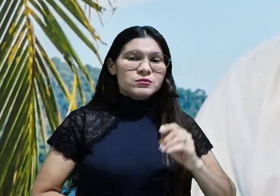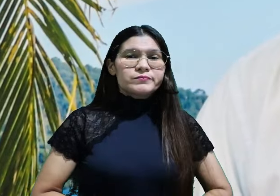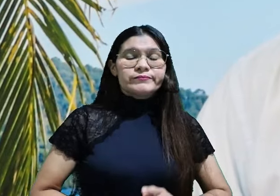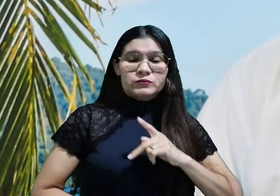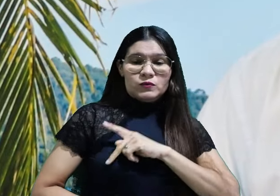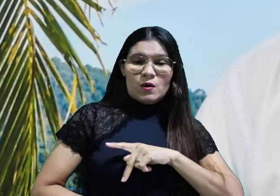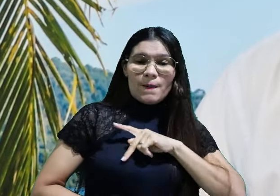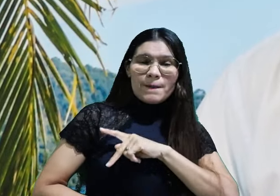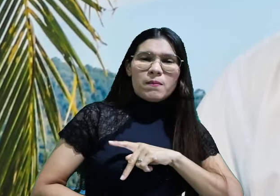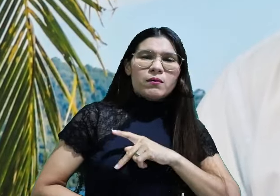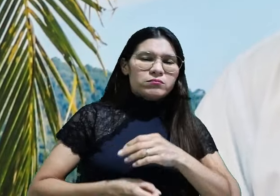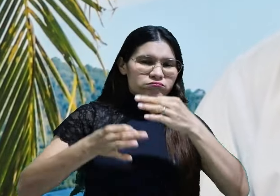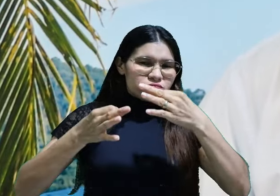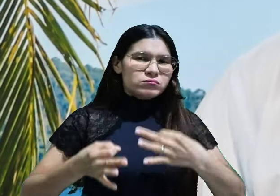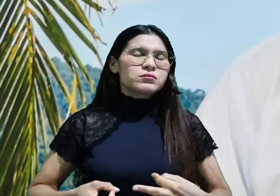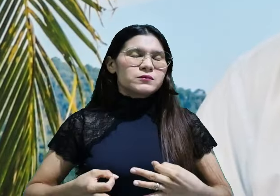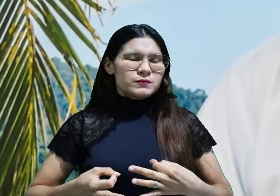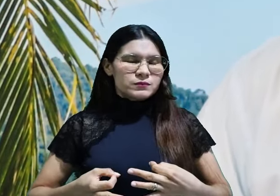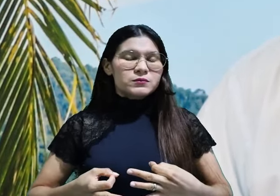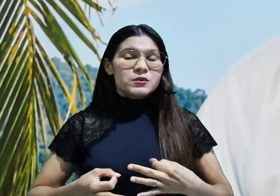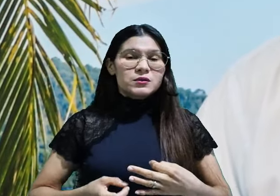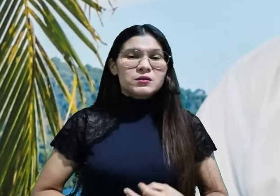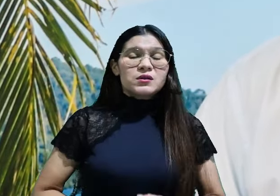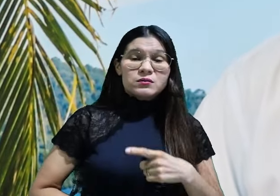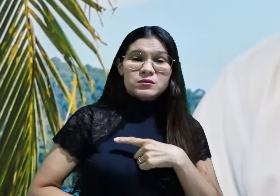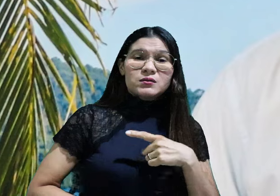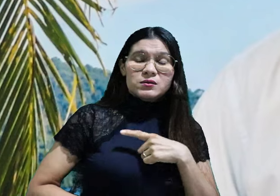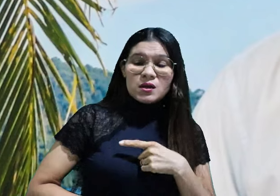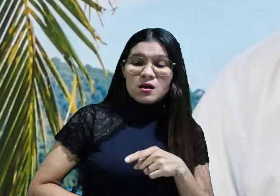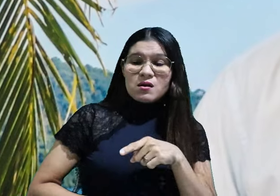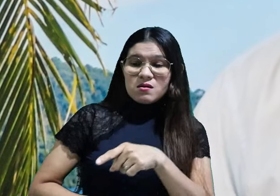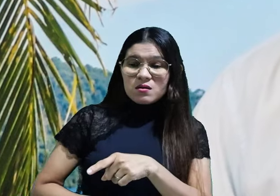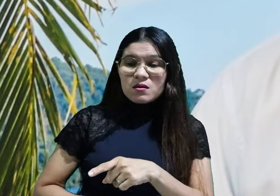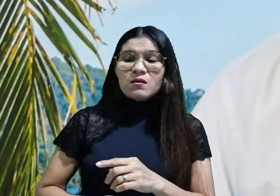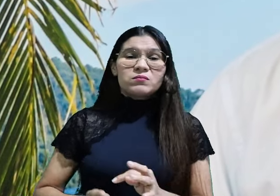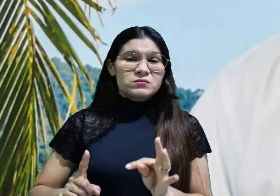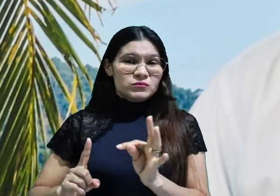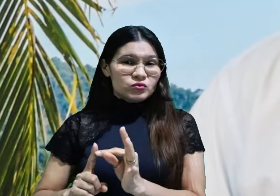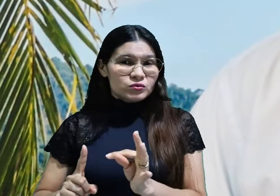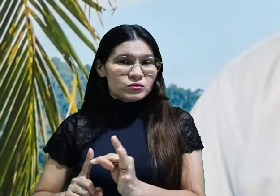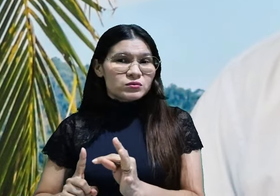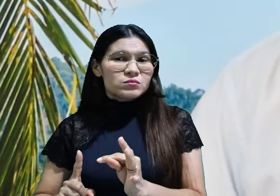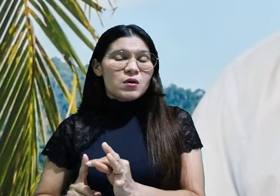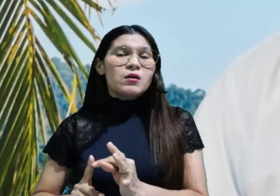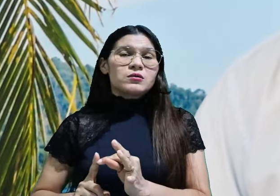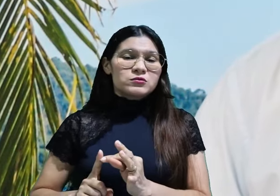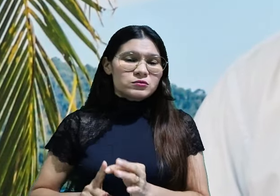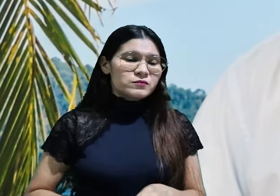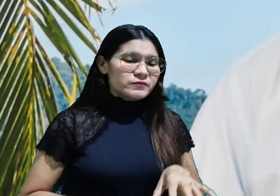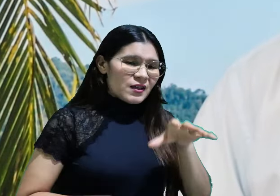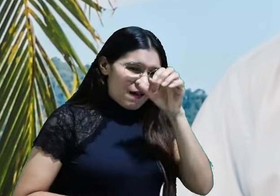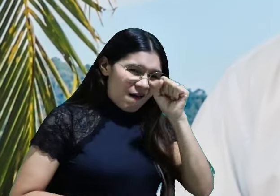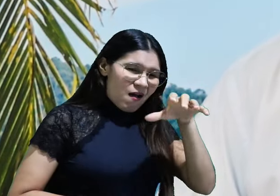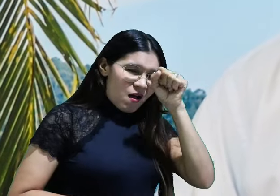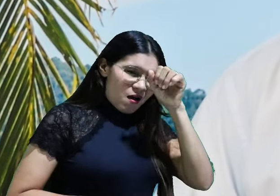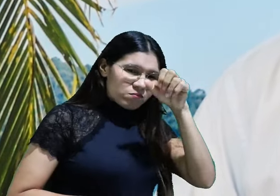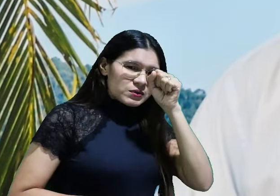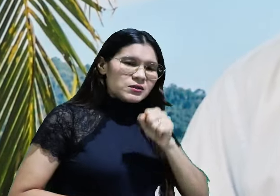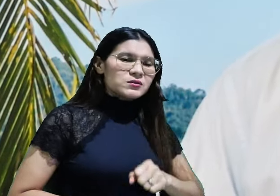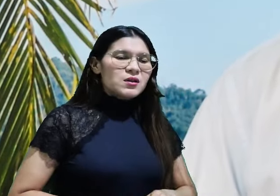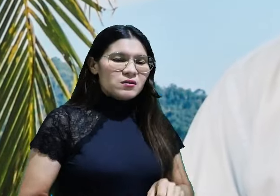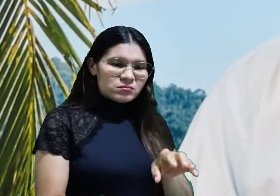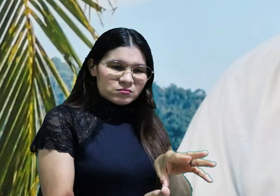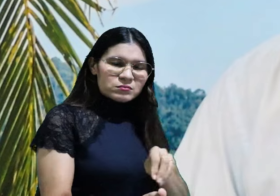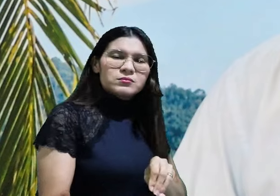o apóstolo afirmou, foi herdado por Timóteo. Paulo usa a expressão Estou certo de que